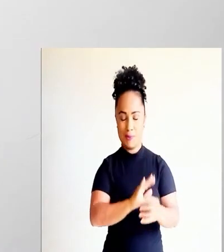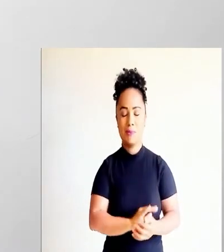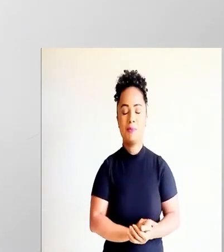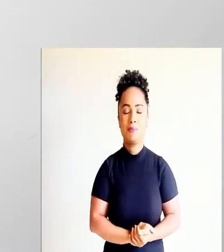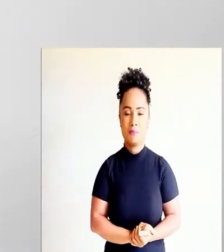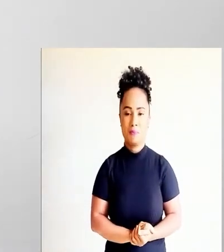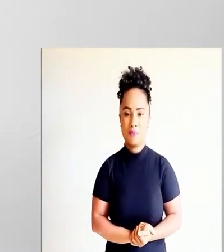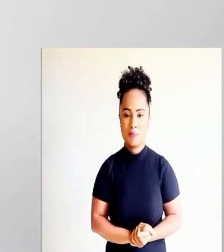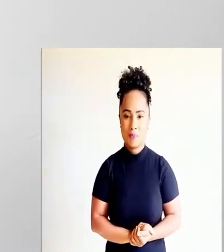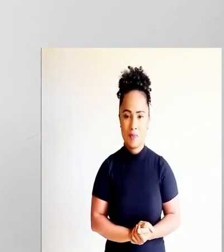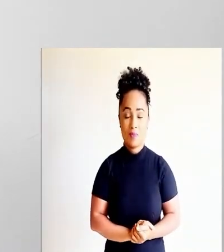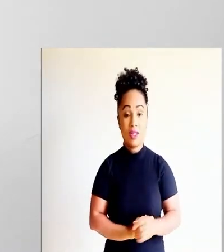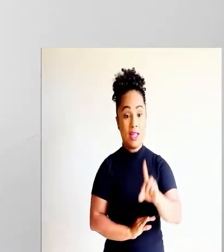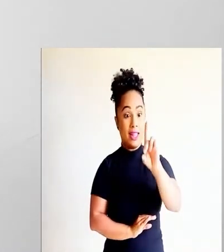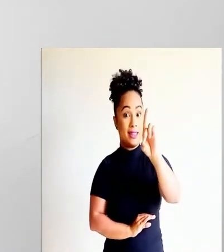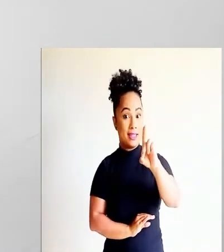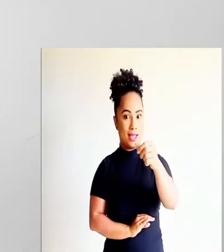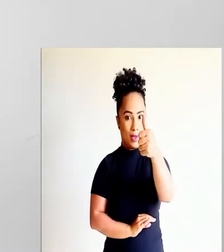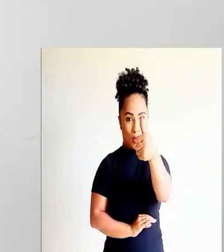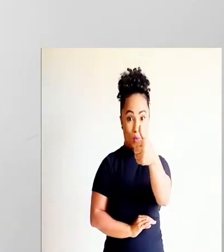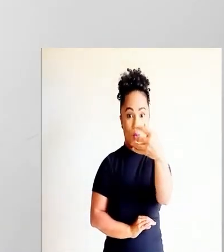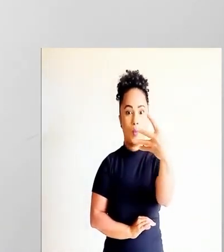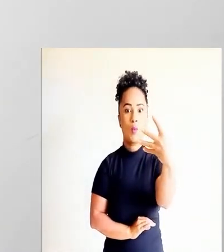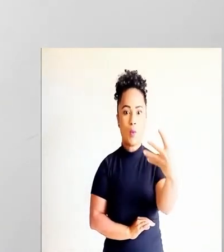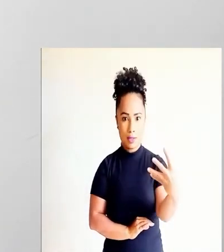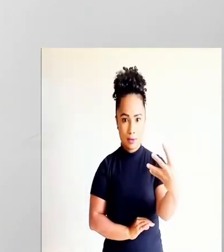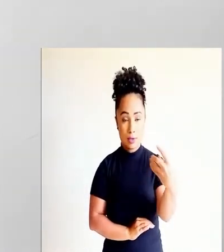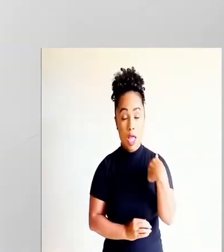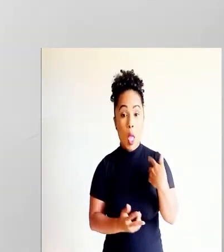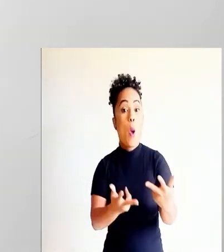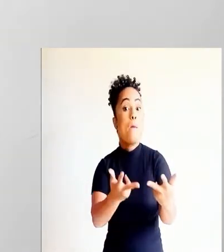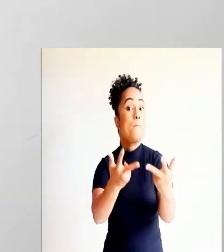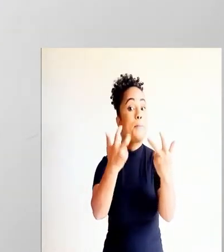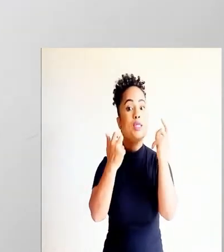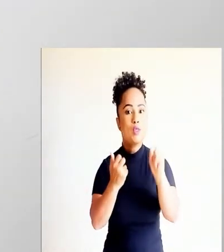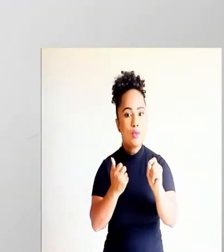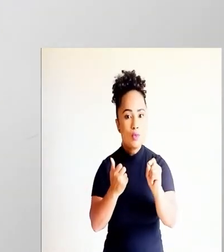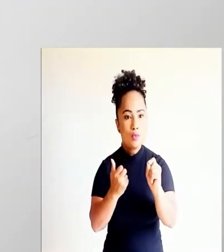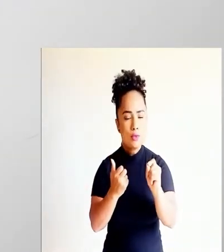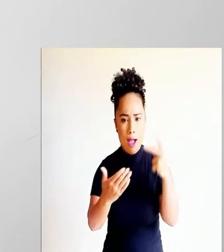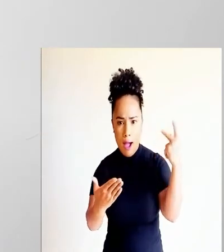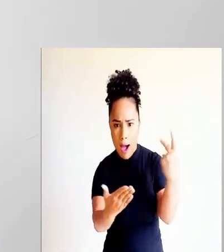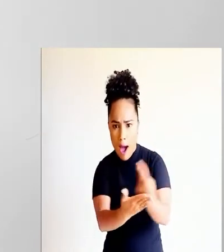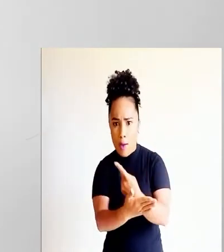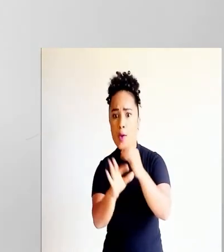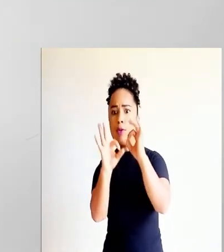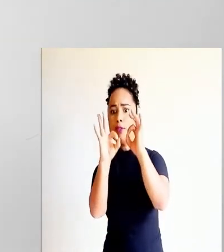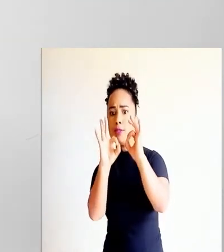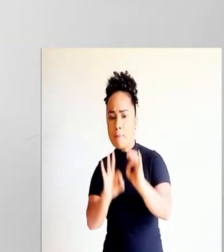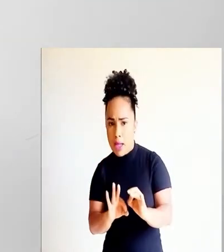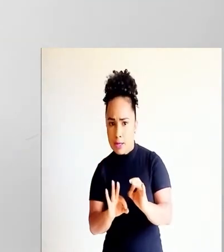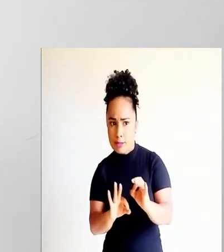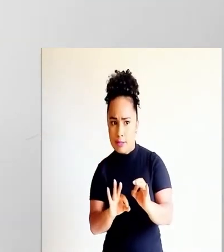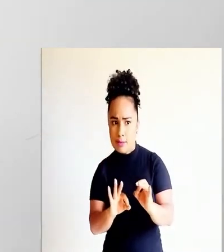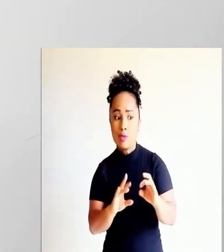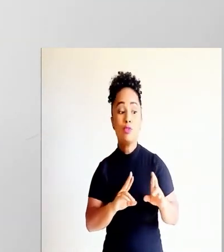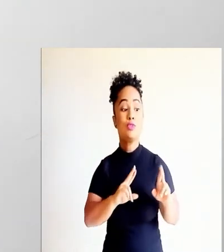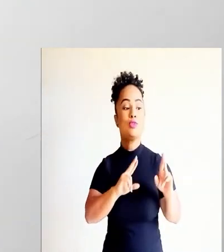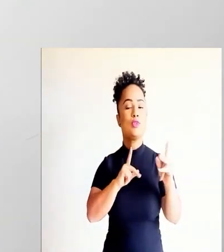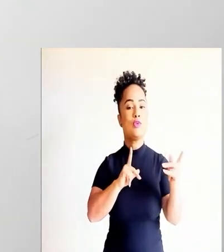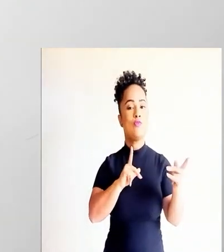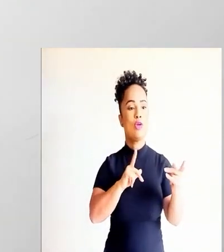tema de um texto. O descritor 14, distinguir um fato da opinião